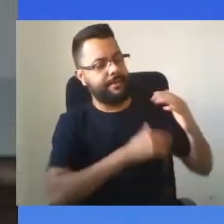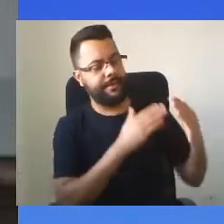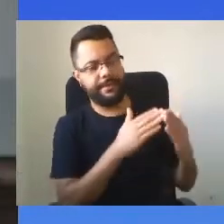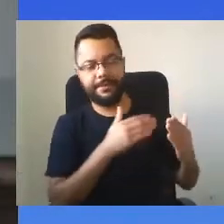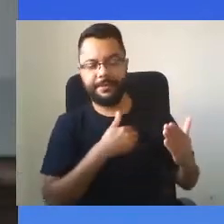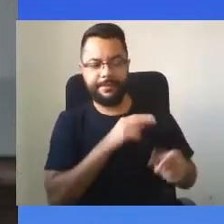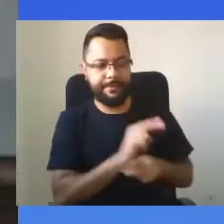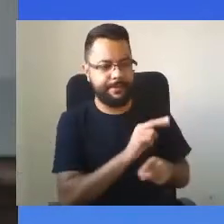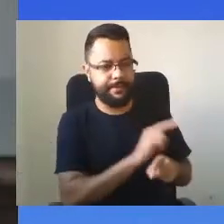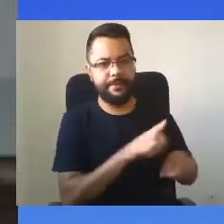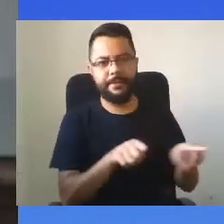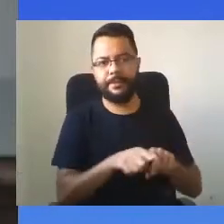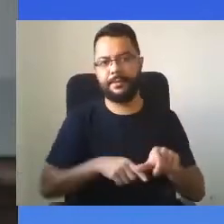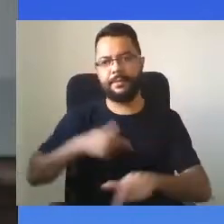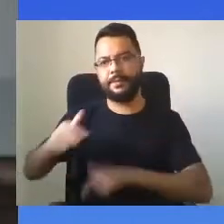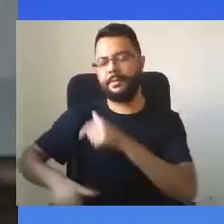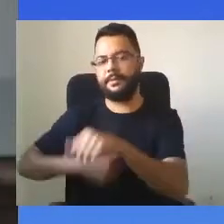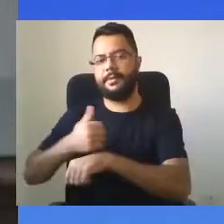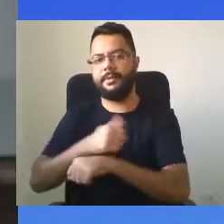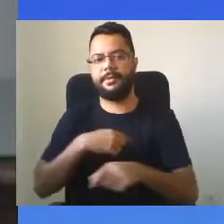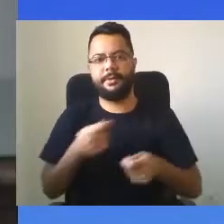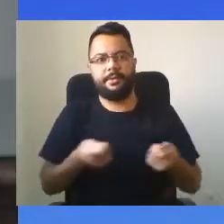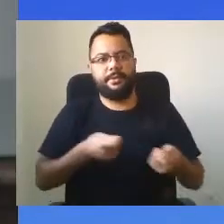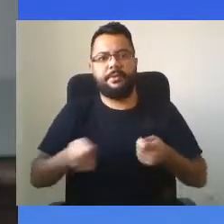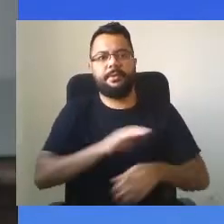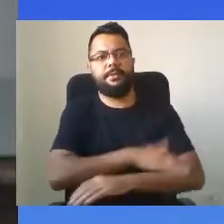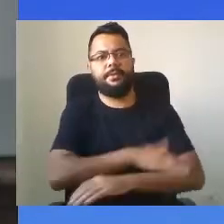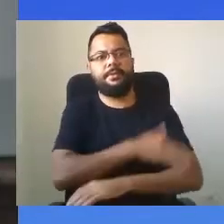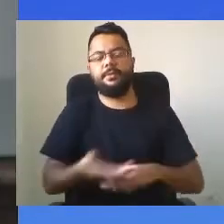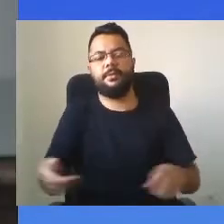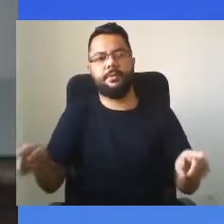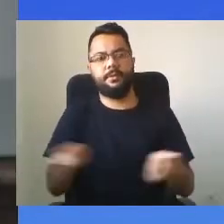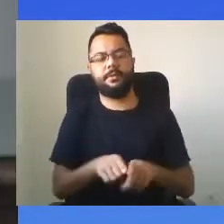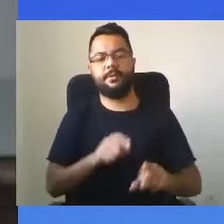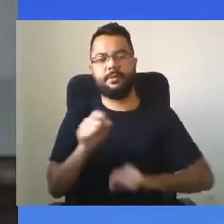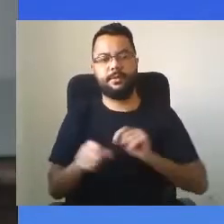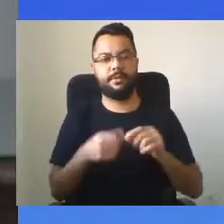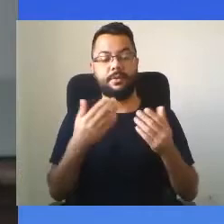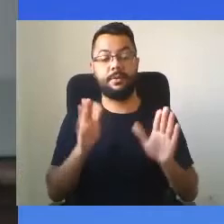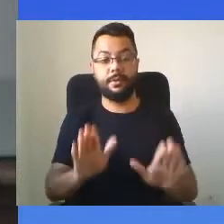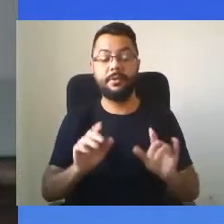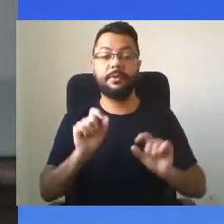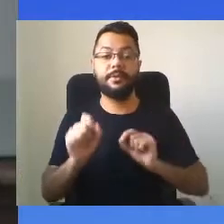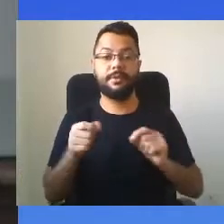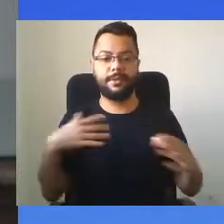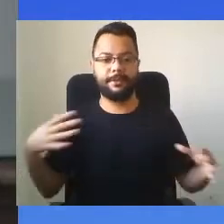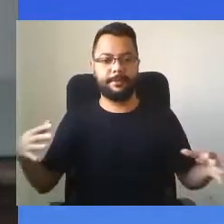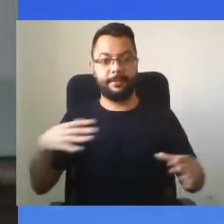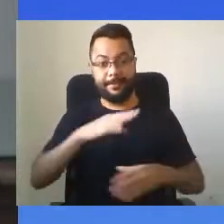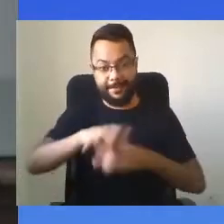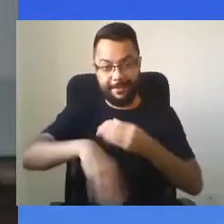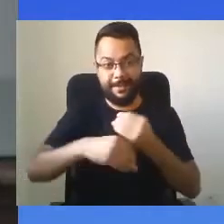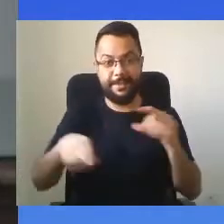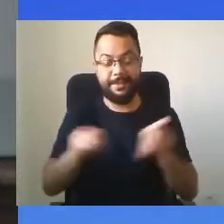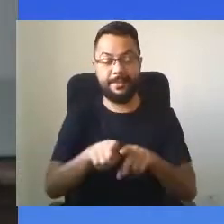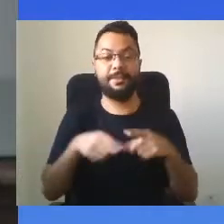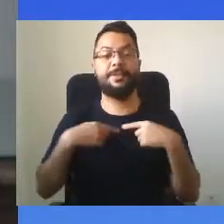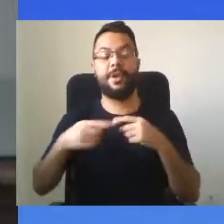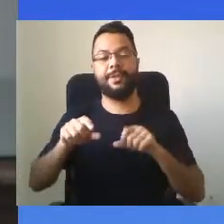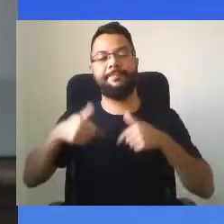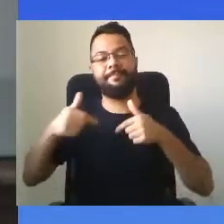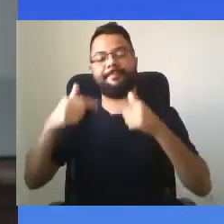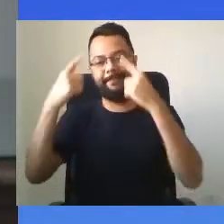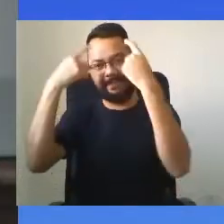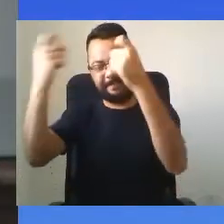em jornadas diárias, muitas vezes insana. Somado a isso, enfrentamos a violência de gênero, que se